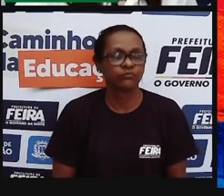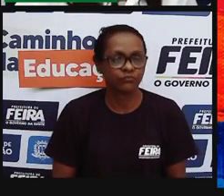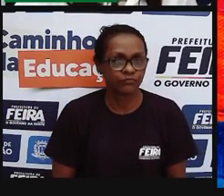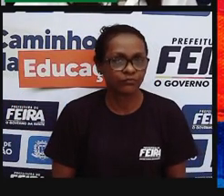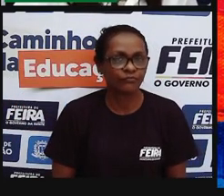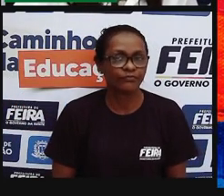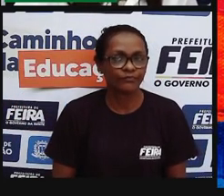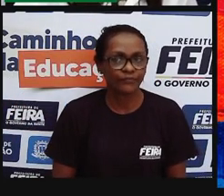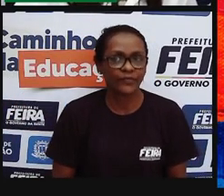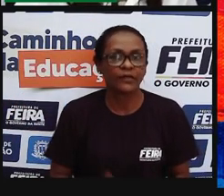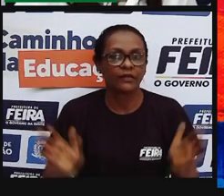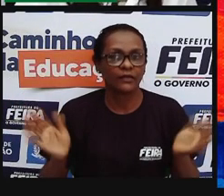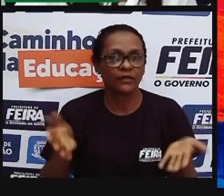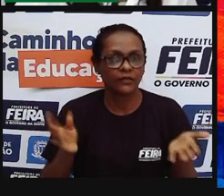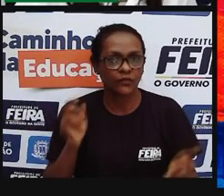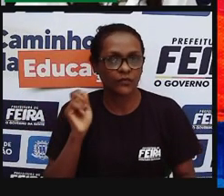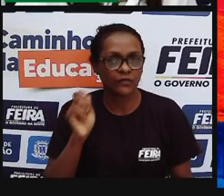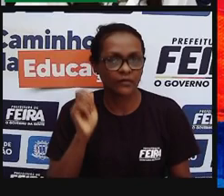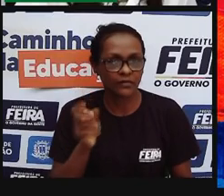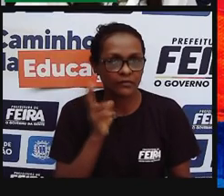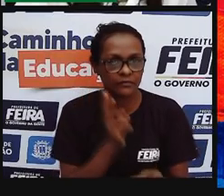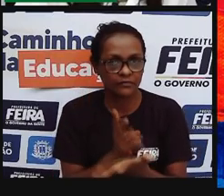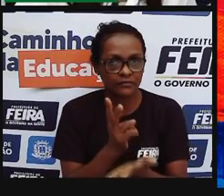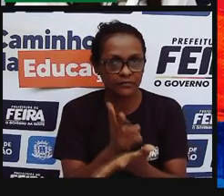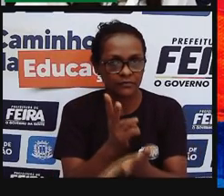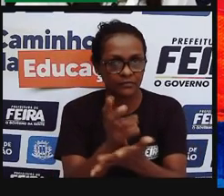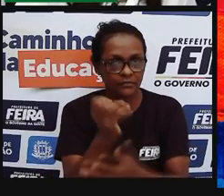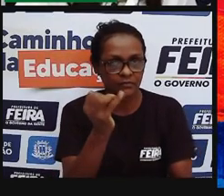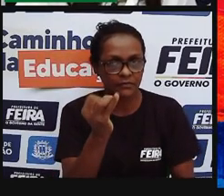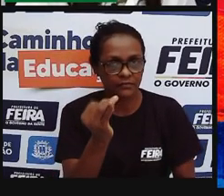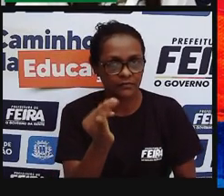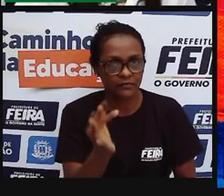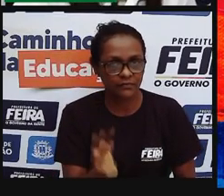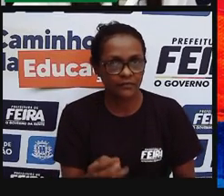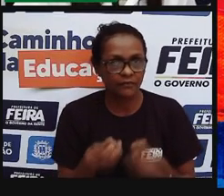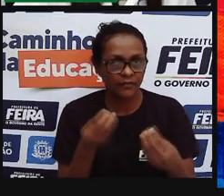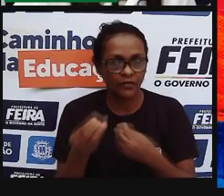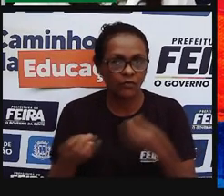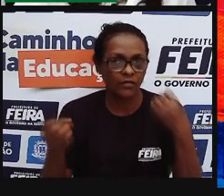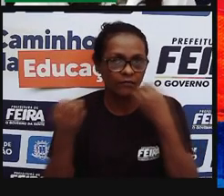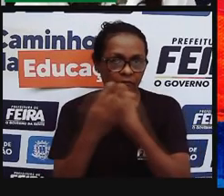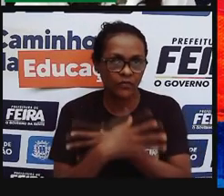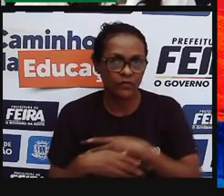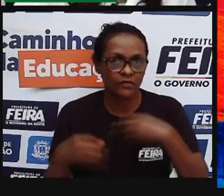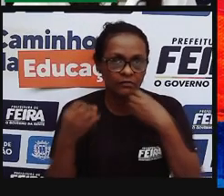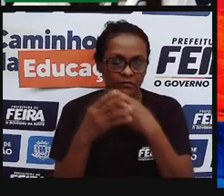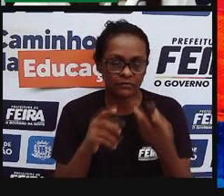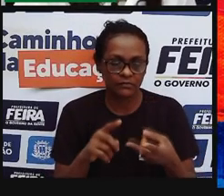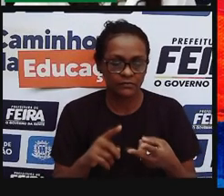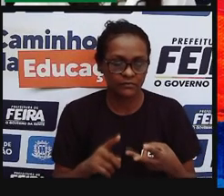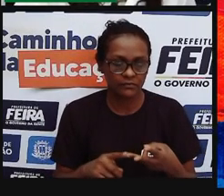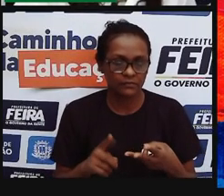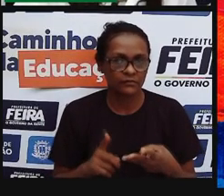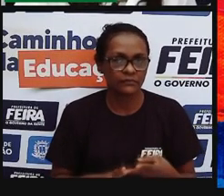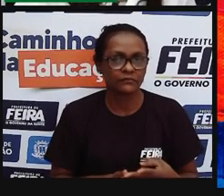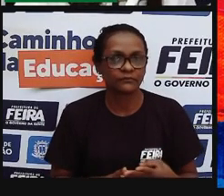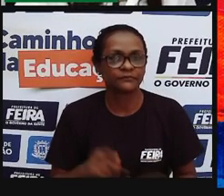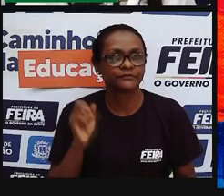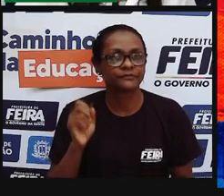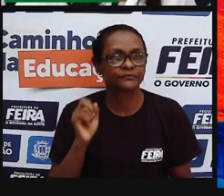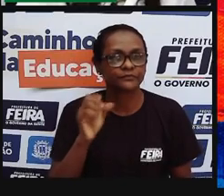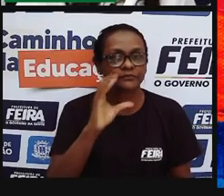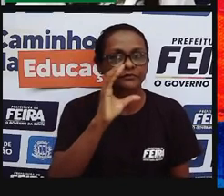E aí, né, continuando, então, né, a nossa música sobre a caatinga, ela fala